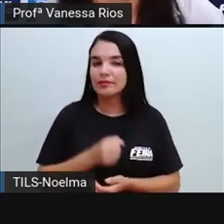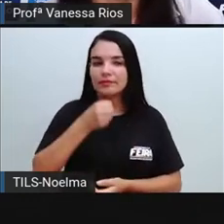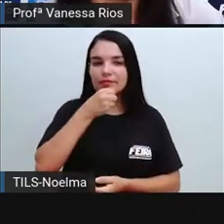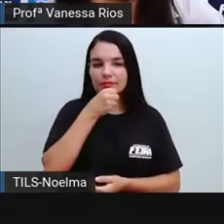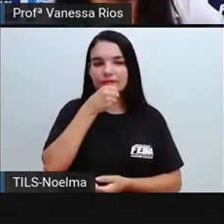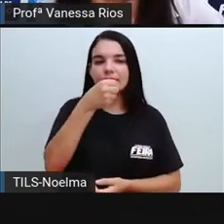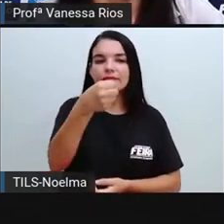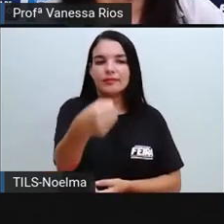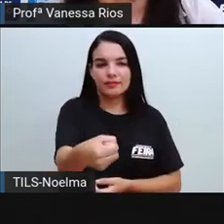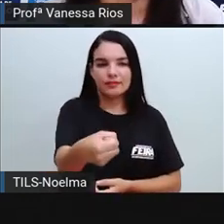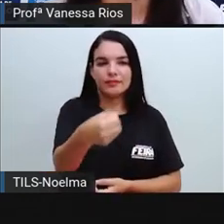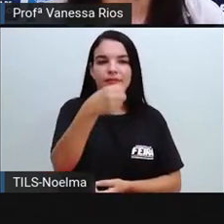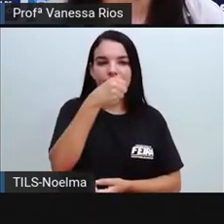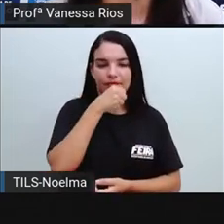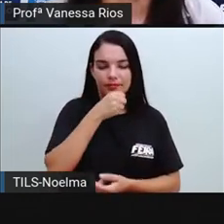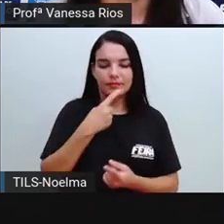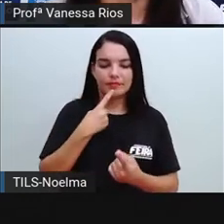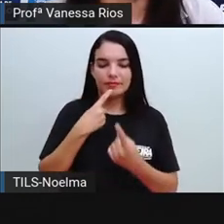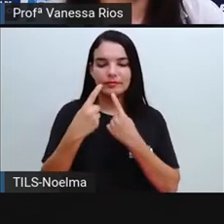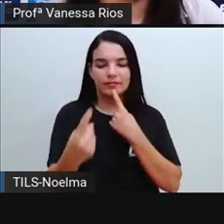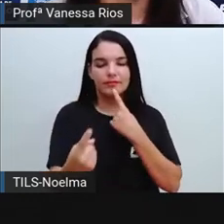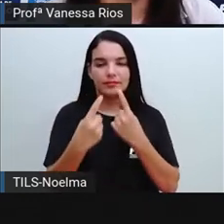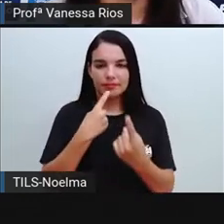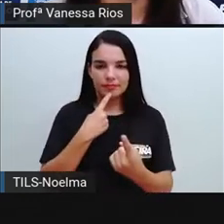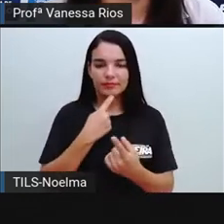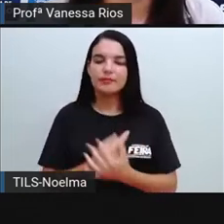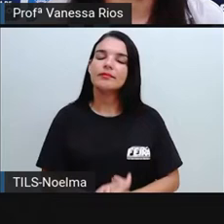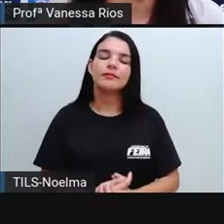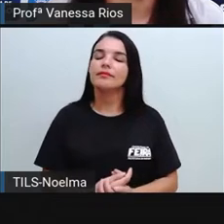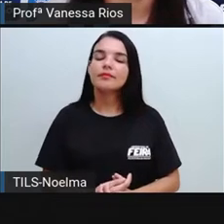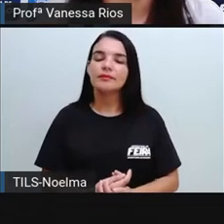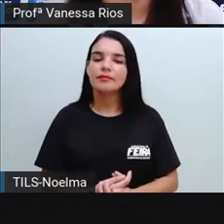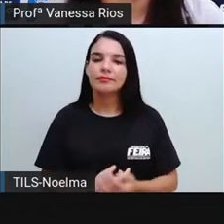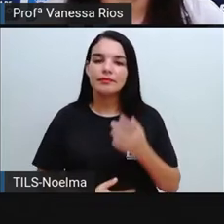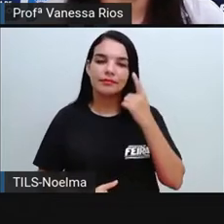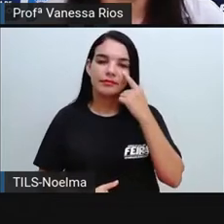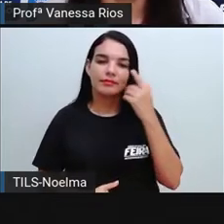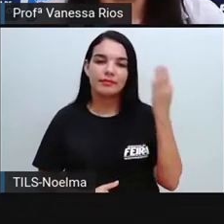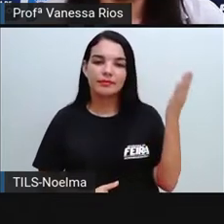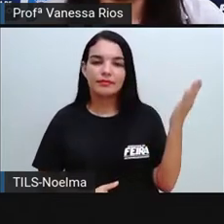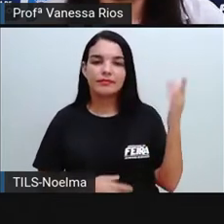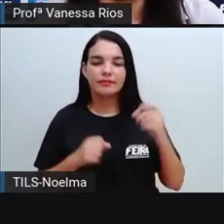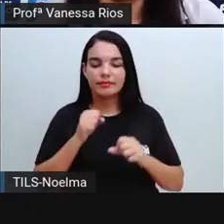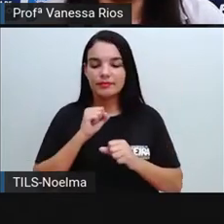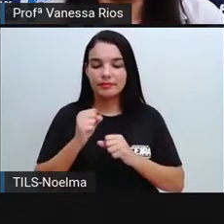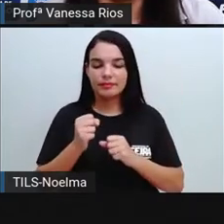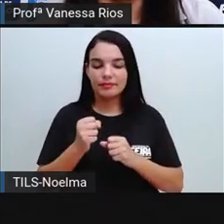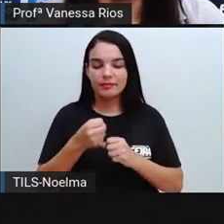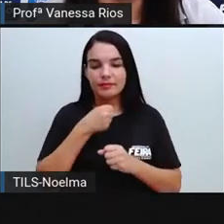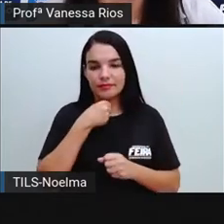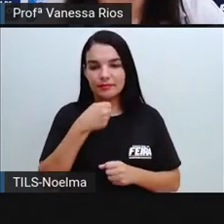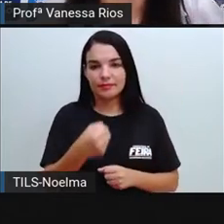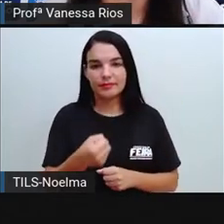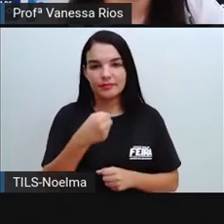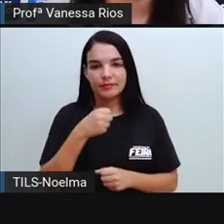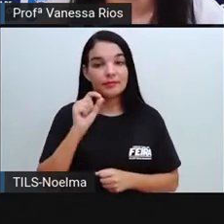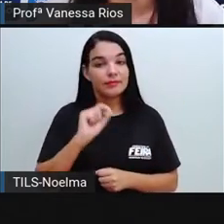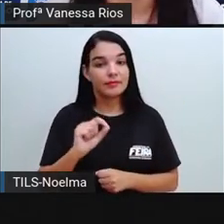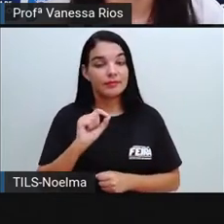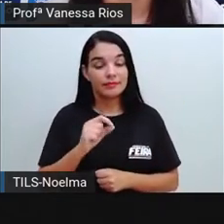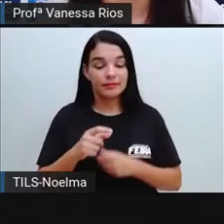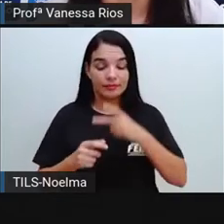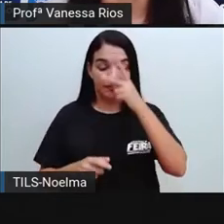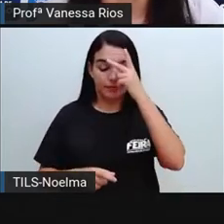entrevista. Então, nesta fotografia aí, a gente está observando alguém com o microfone na mão e esse alguém